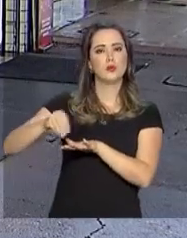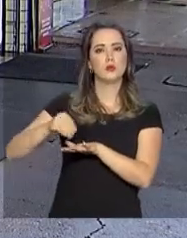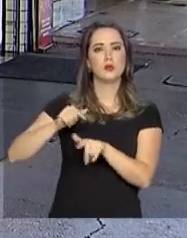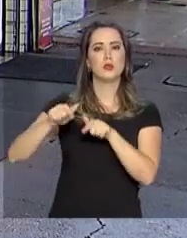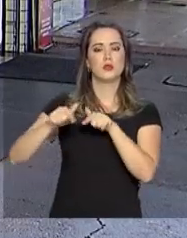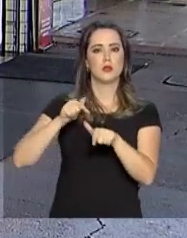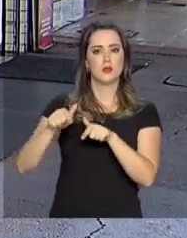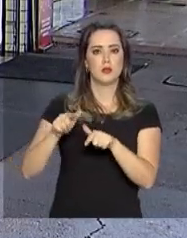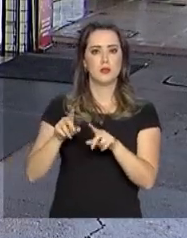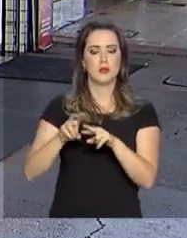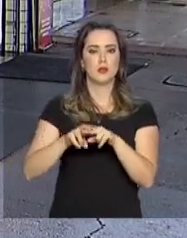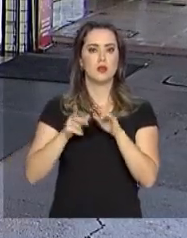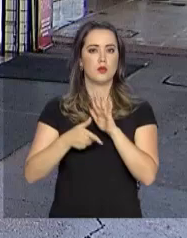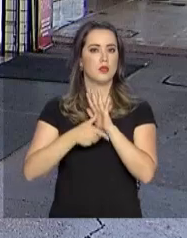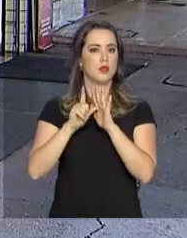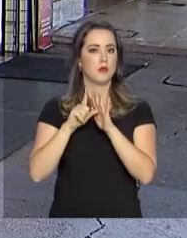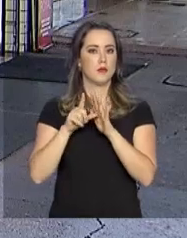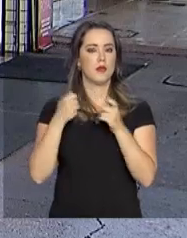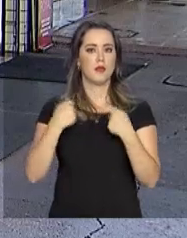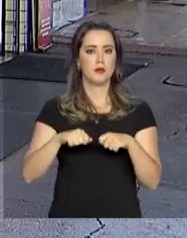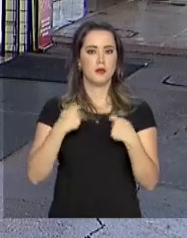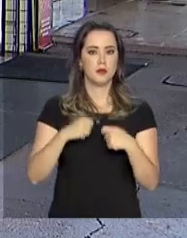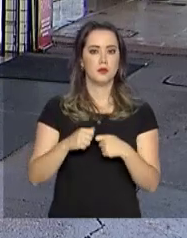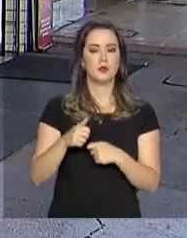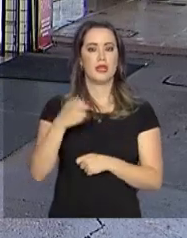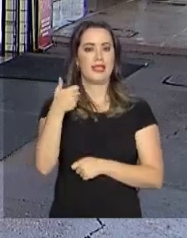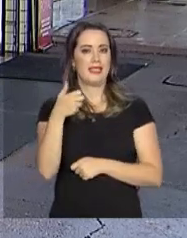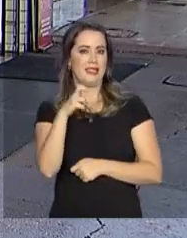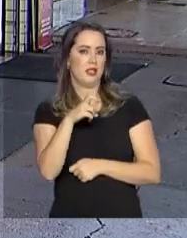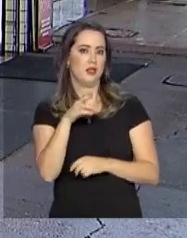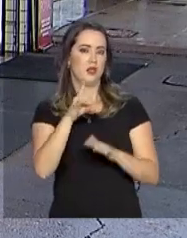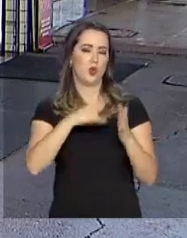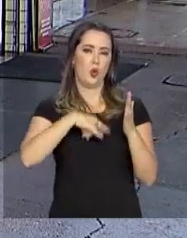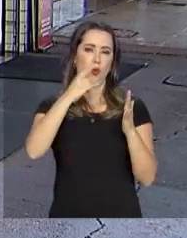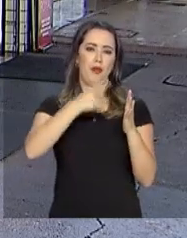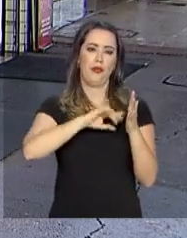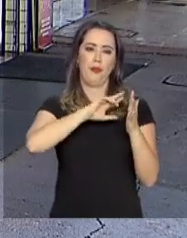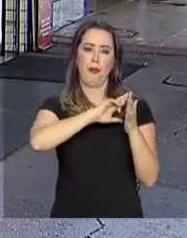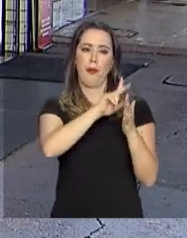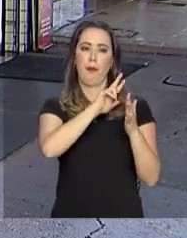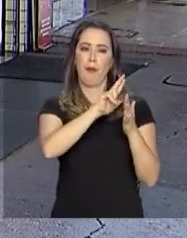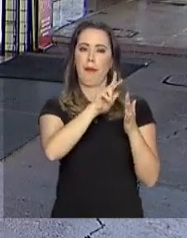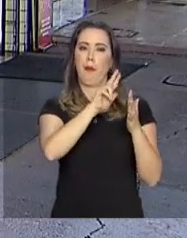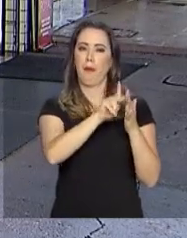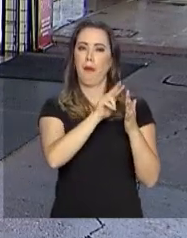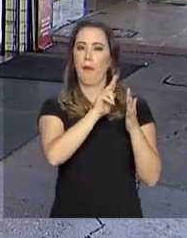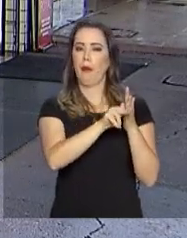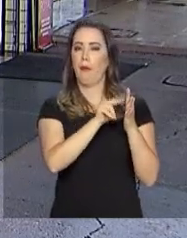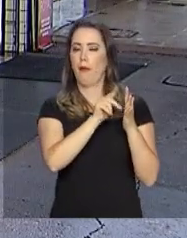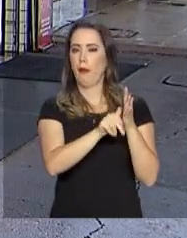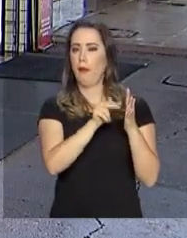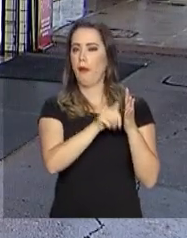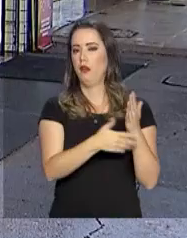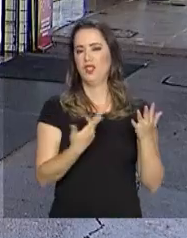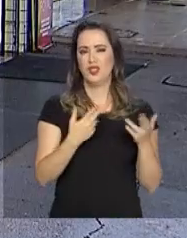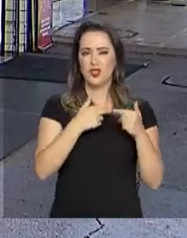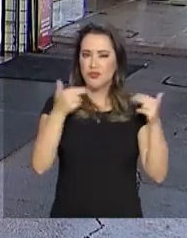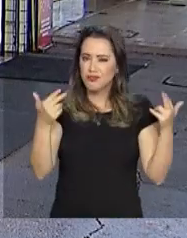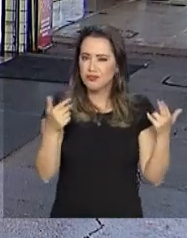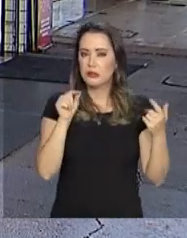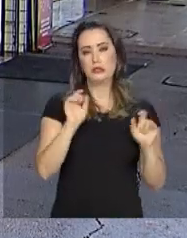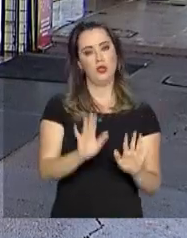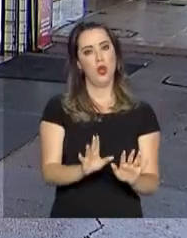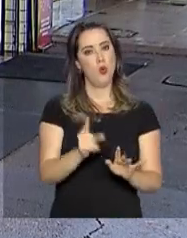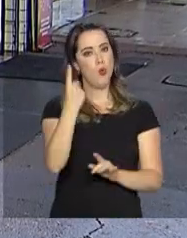trabalhadores que antes eram repassadas por 15 documentos diferentes. São dados sobre contribuições previdenciárias,